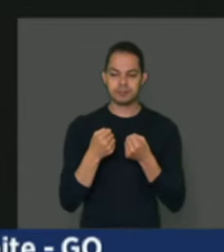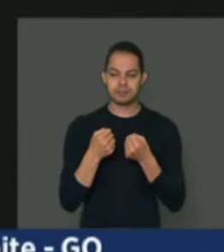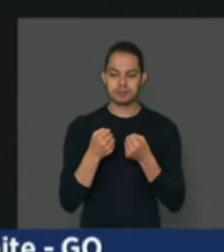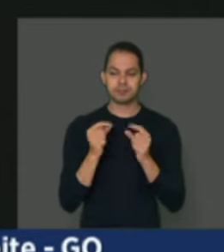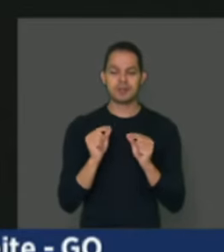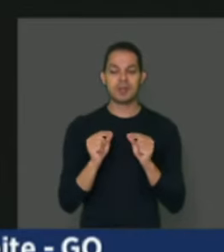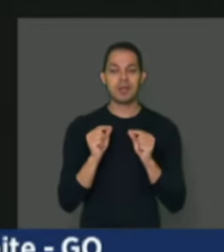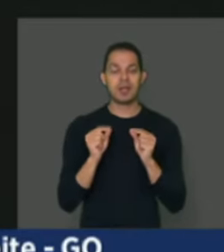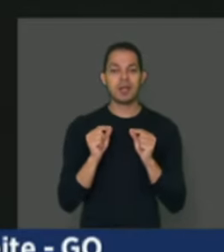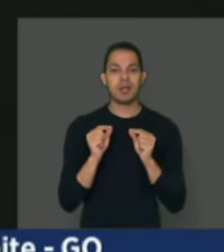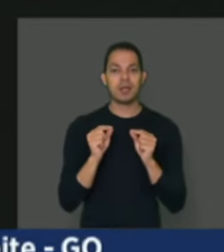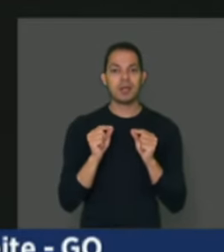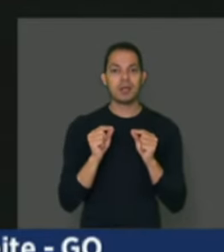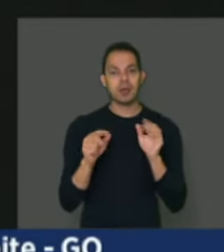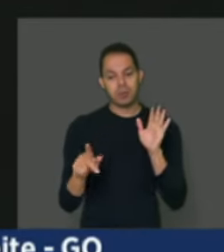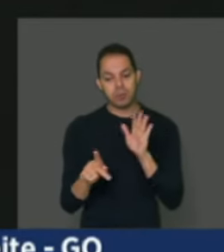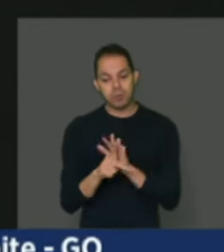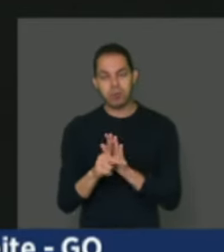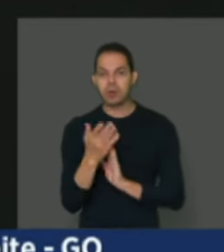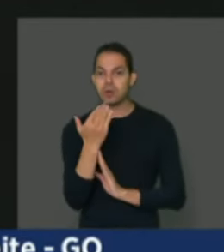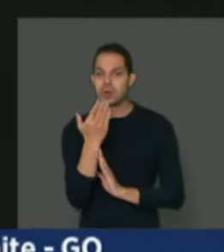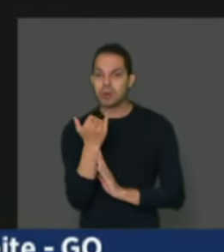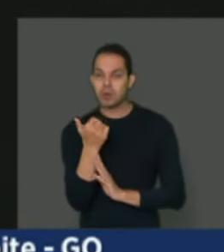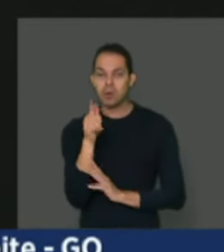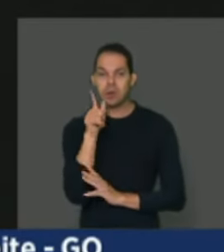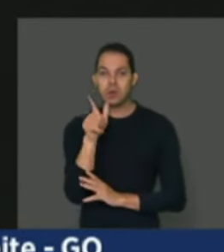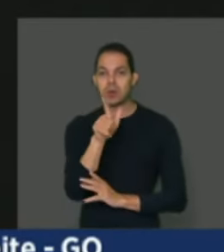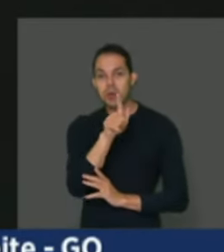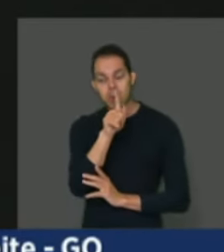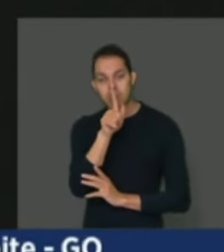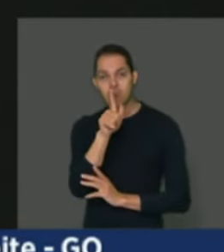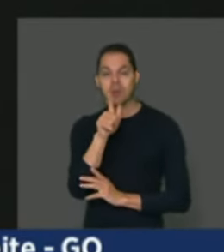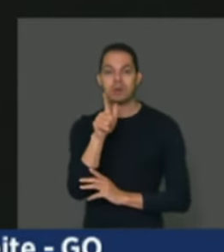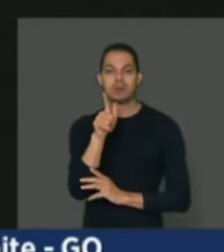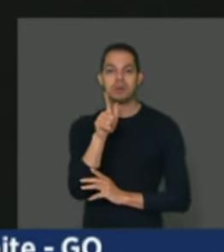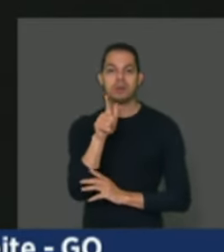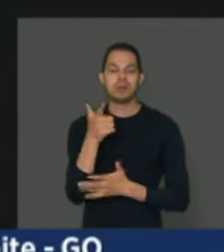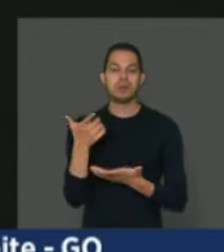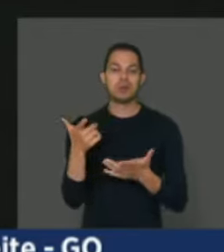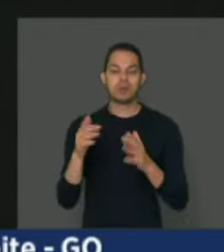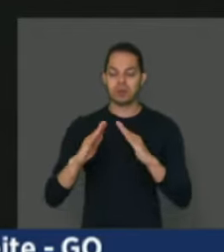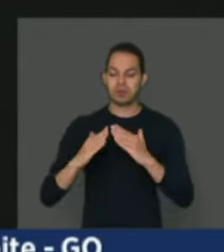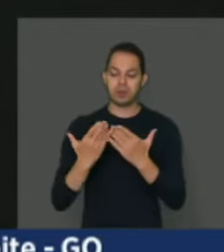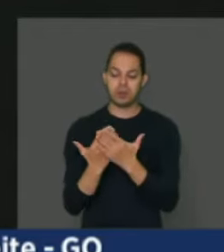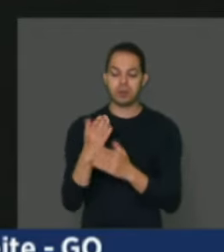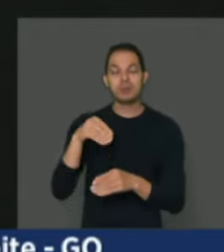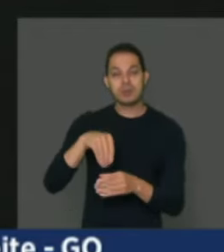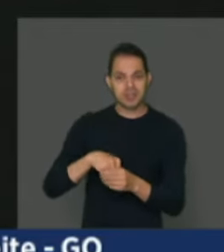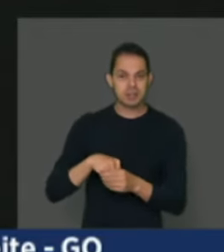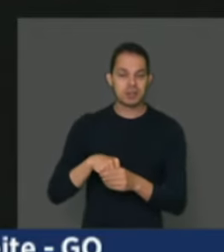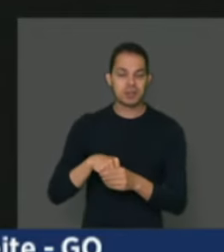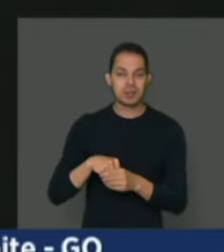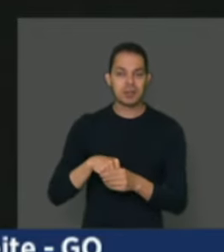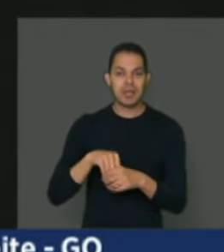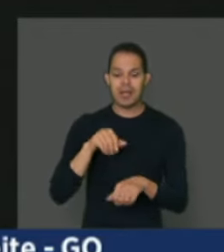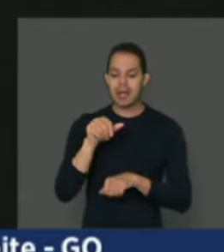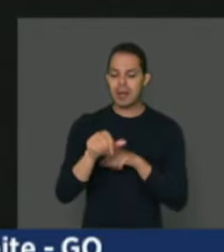compondo a merenda escolar, sem alterar, mas simplesmente trazendo